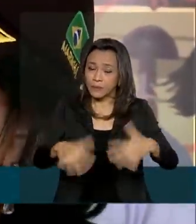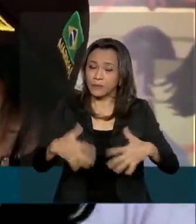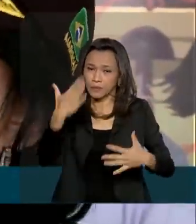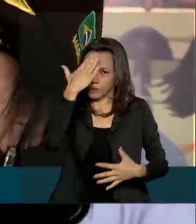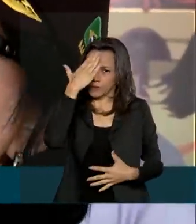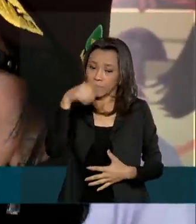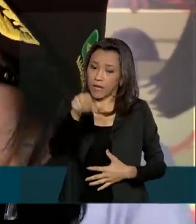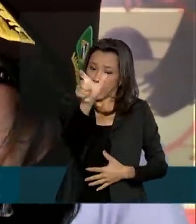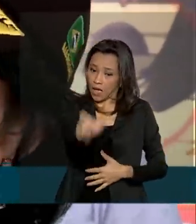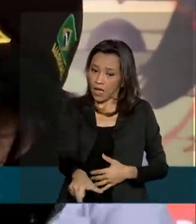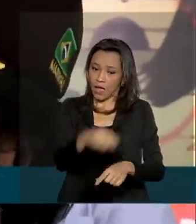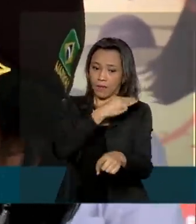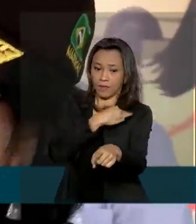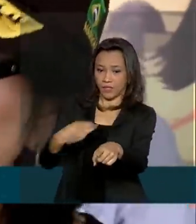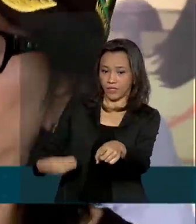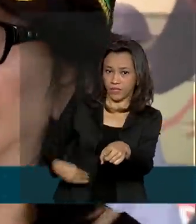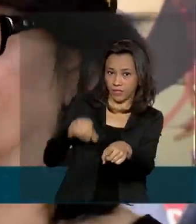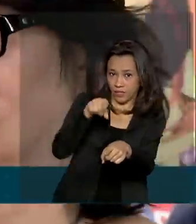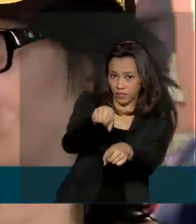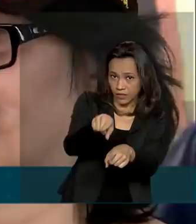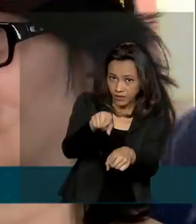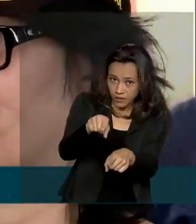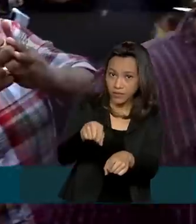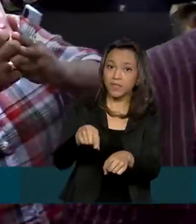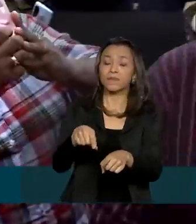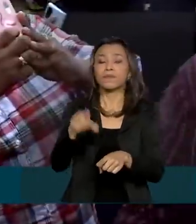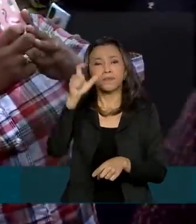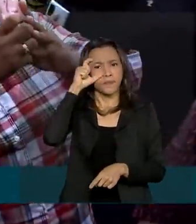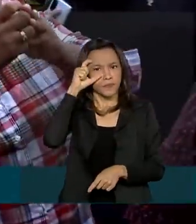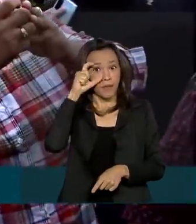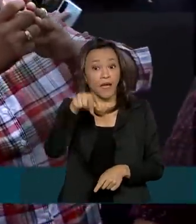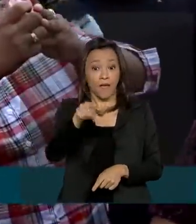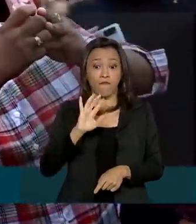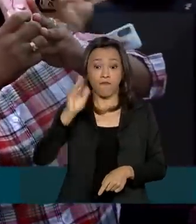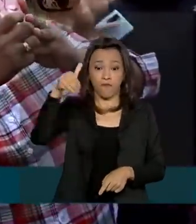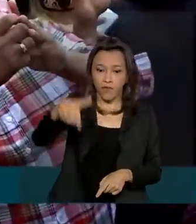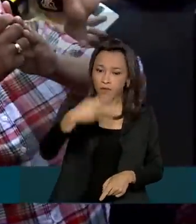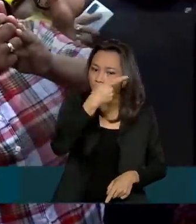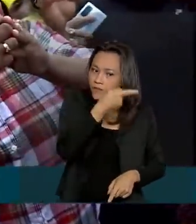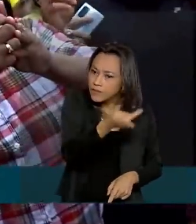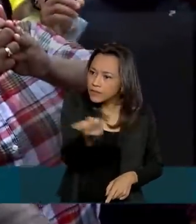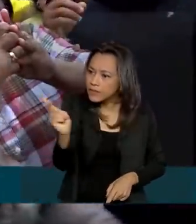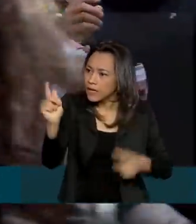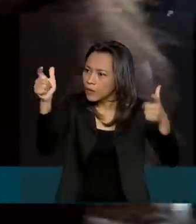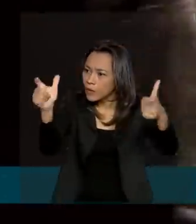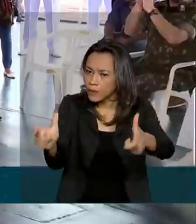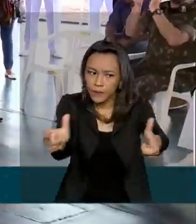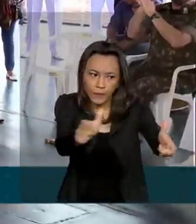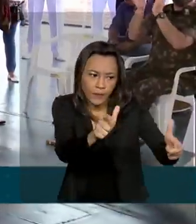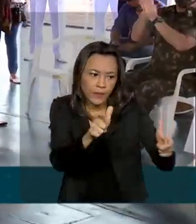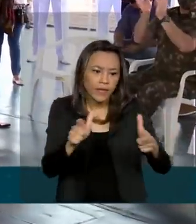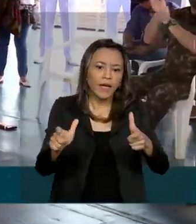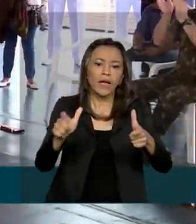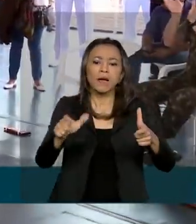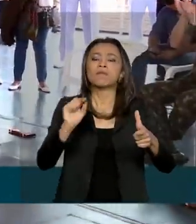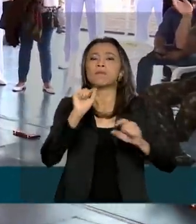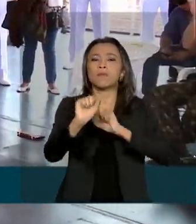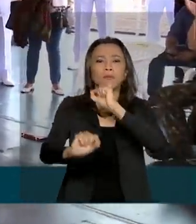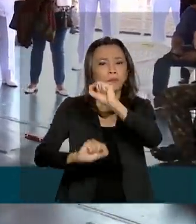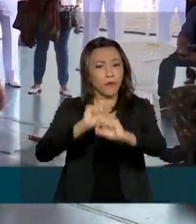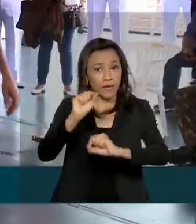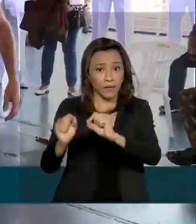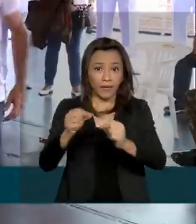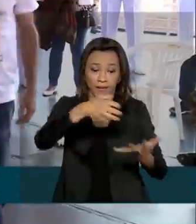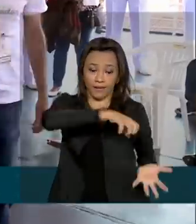Mulher, da Família e dos Direitos Humanos, Damaris Alves, veio até a cidadezinha das Palafitas dar o pontapé inicial